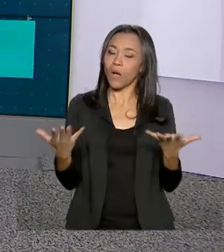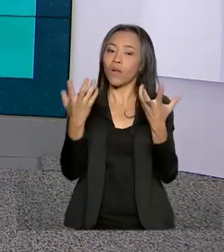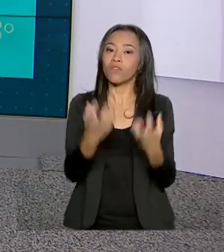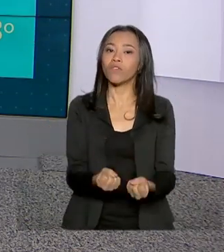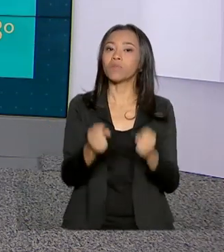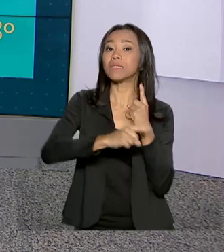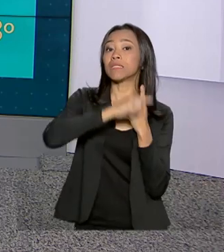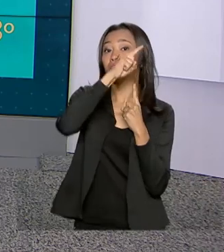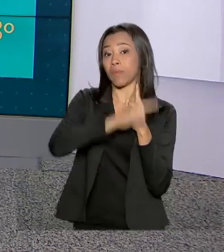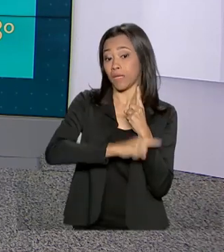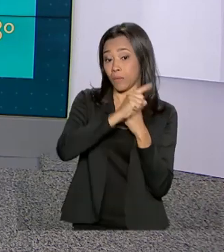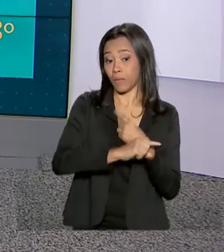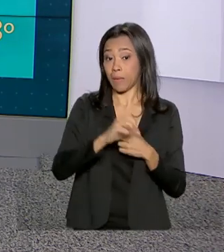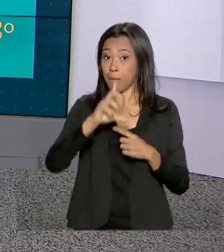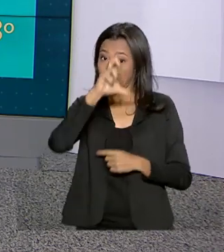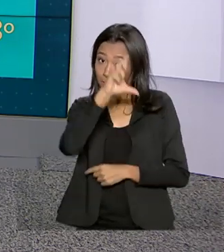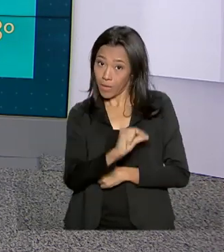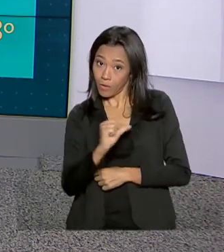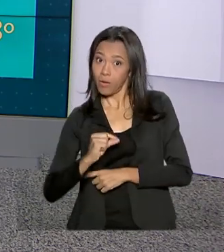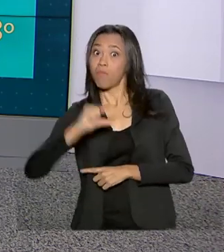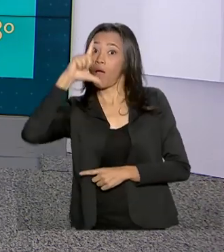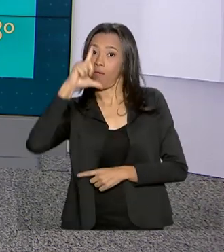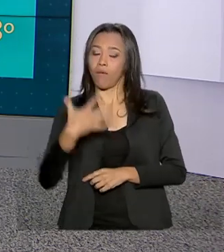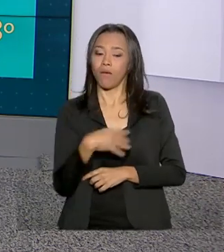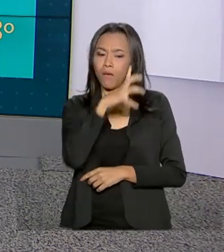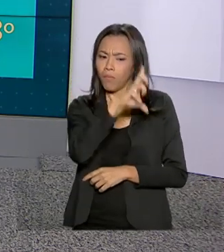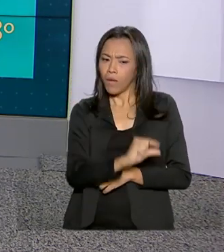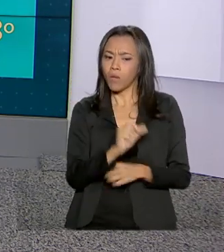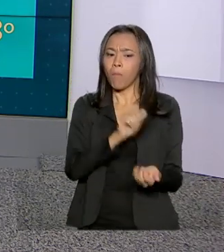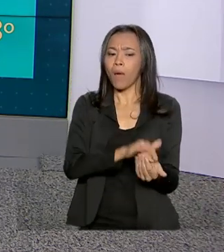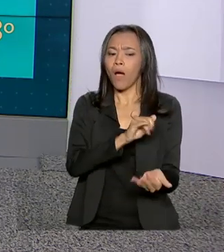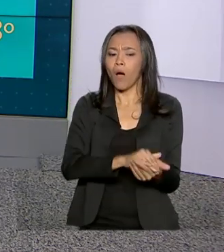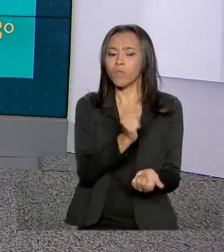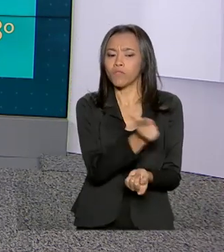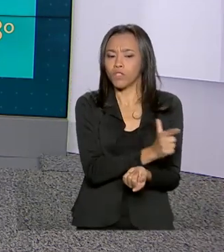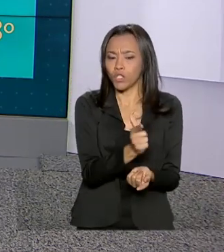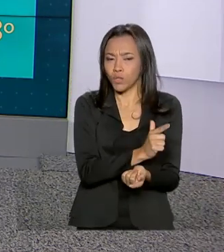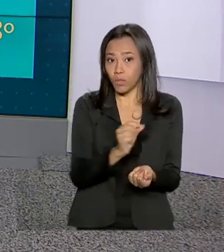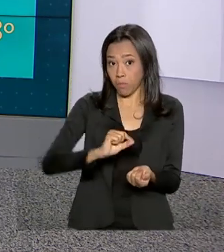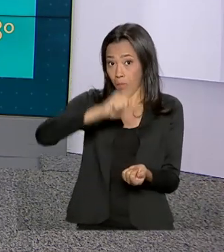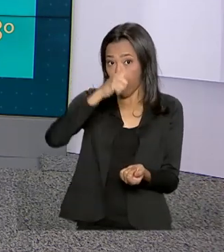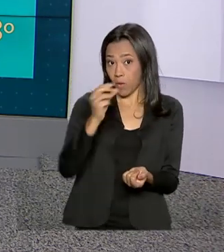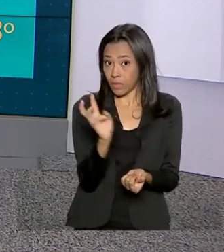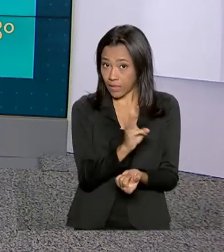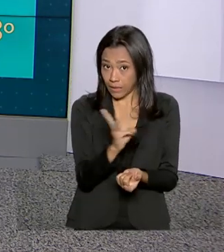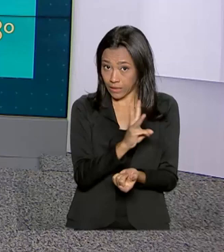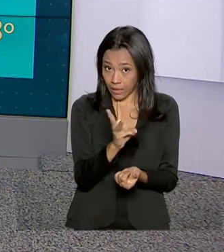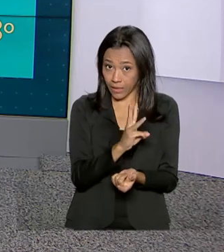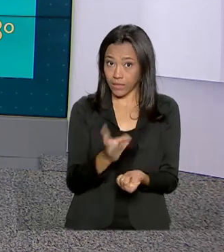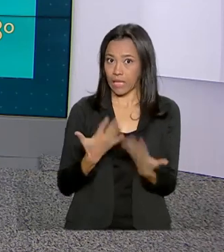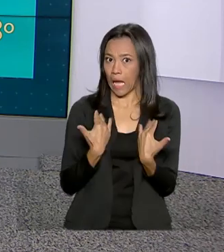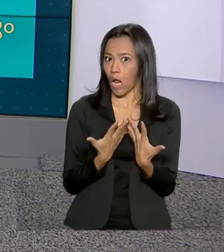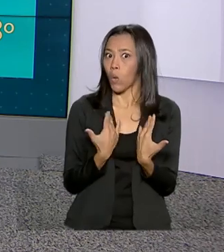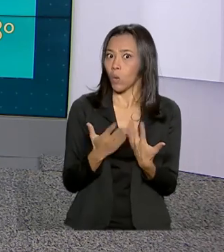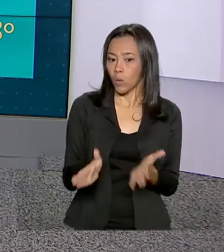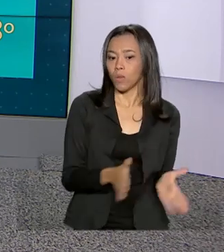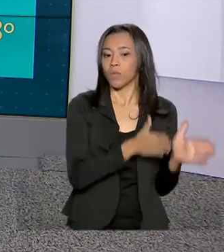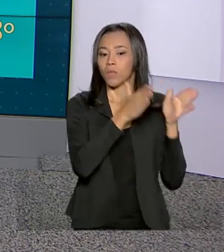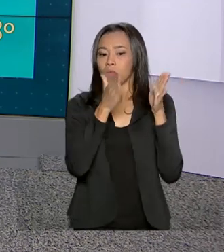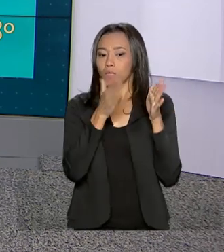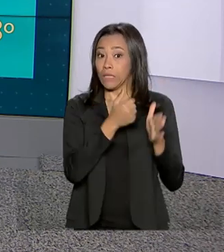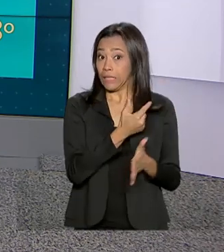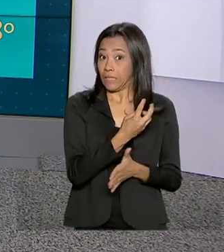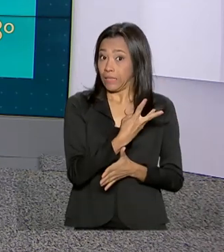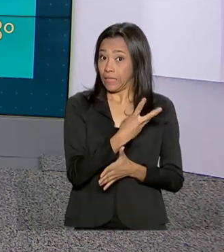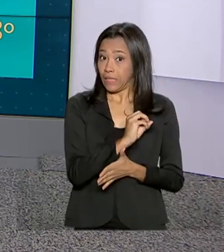para as temperaturas mínimas e máximas. Olha só, em Palmas, mínima de 22, máxima de 33 graus, calorão por lá, mais 30